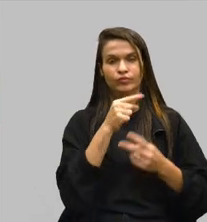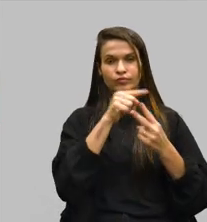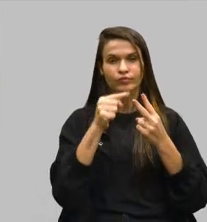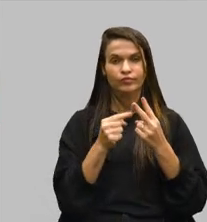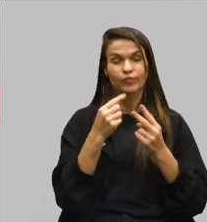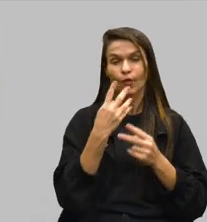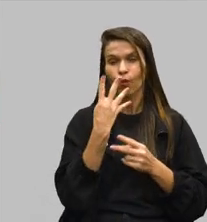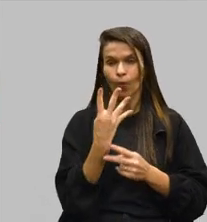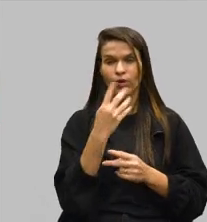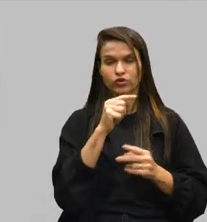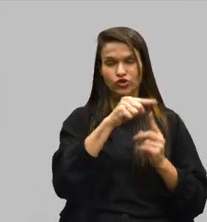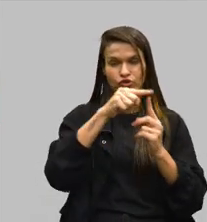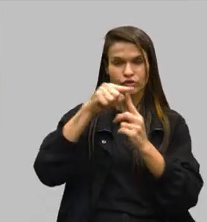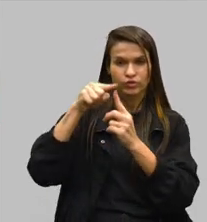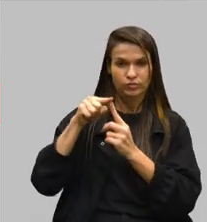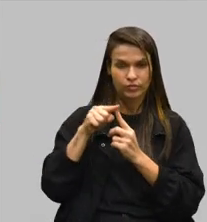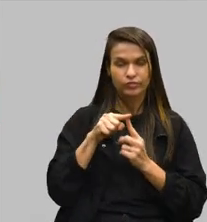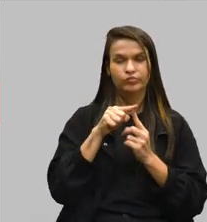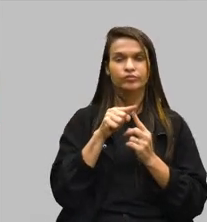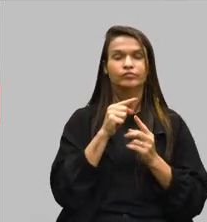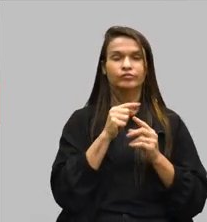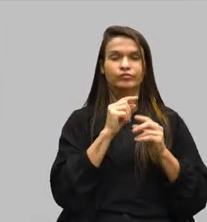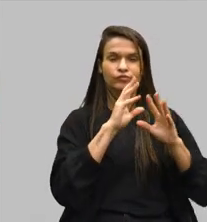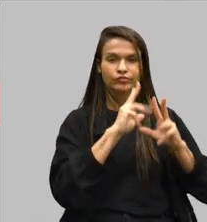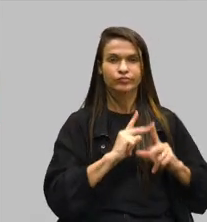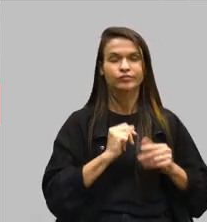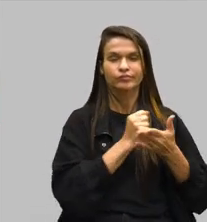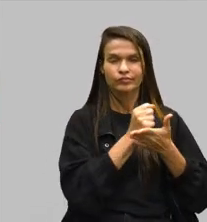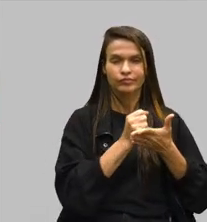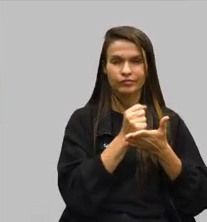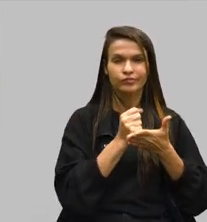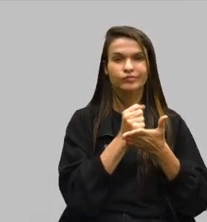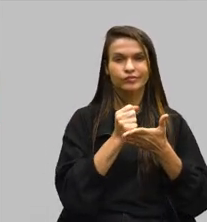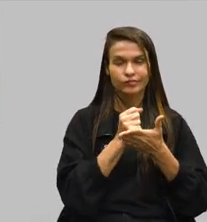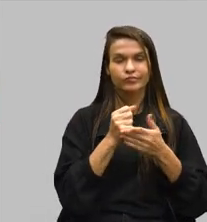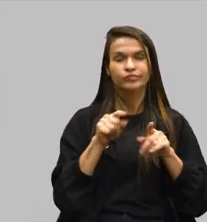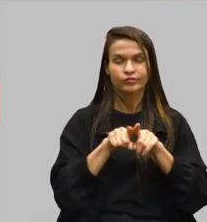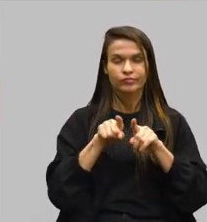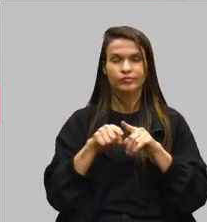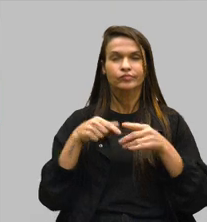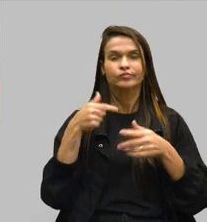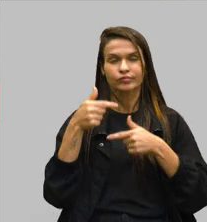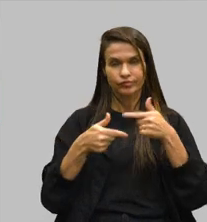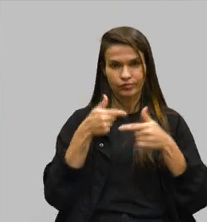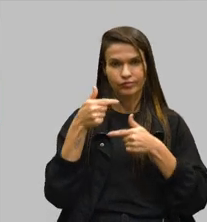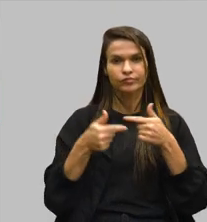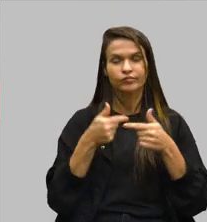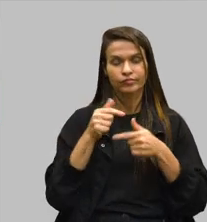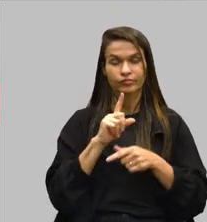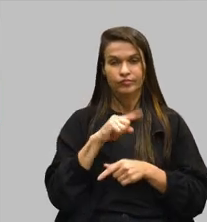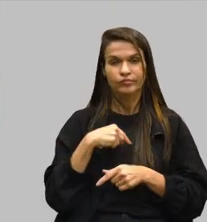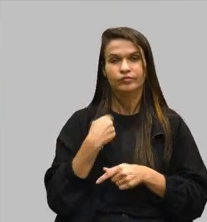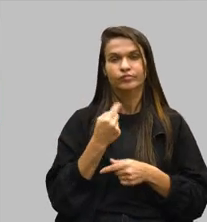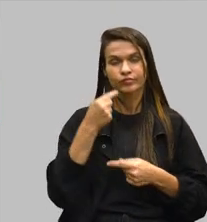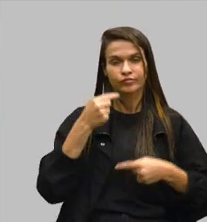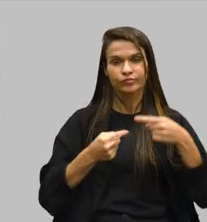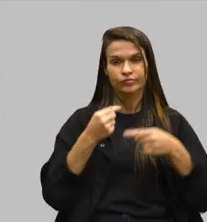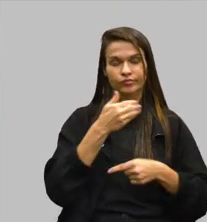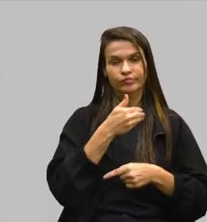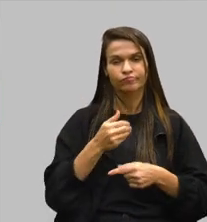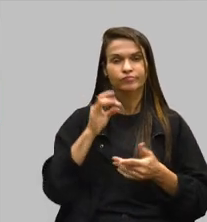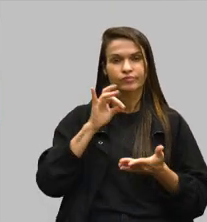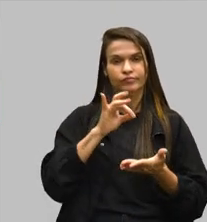quatro dimensões. Saneamento básico, educação, padrão de vida e trabalho. São onde as nossas políticas públicas são